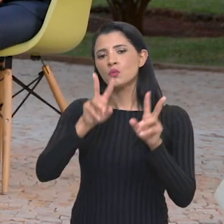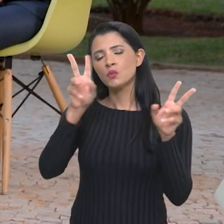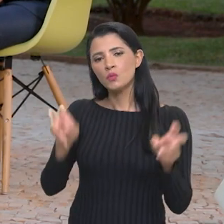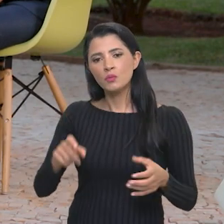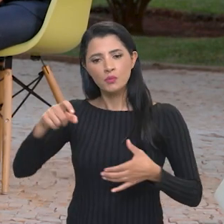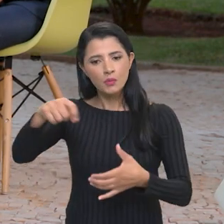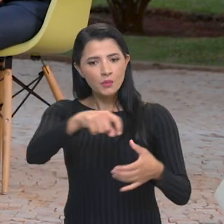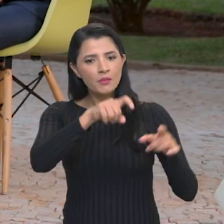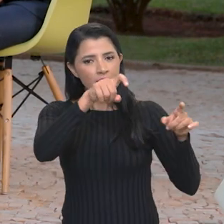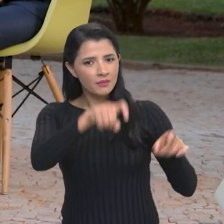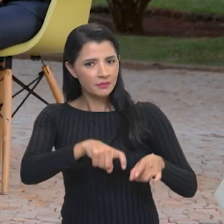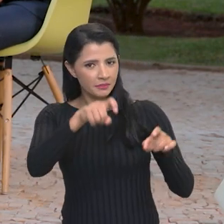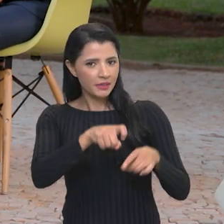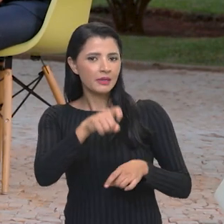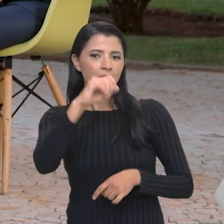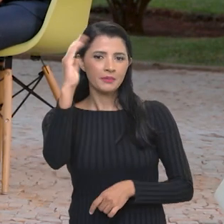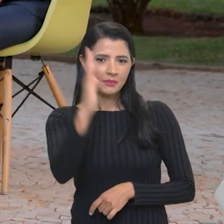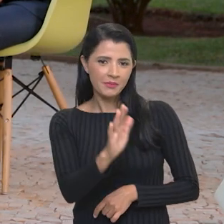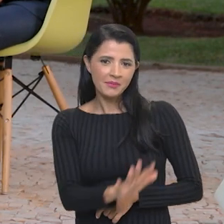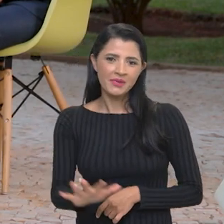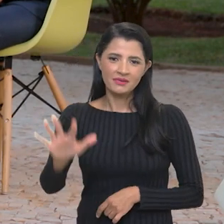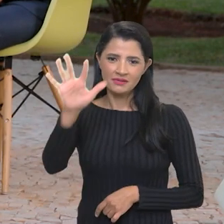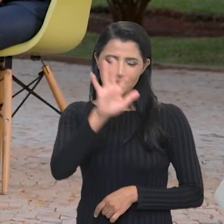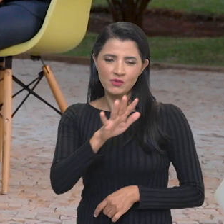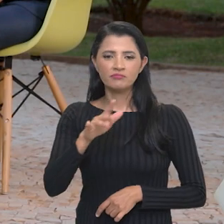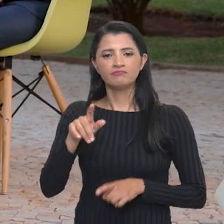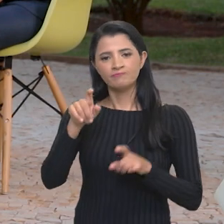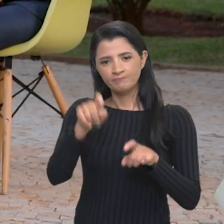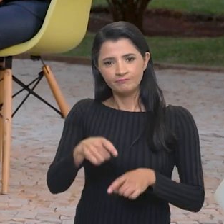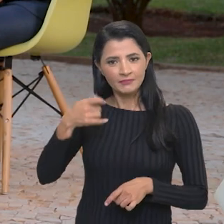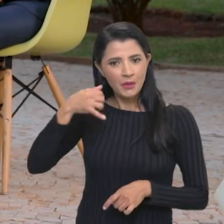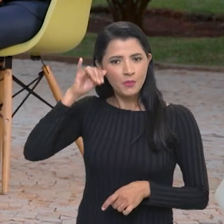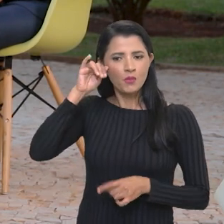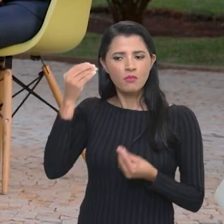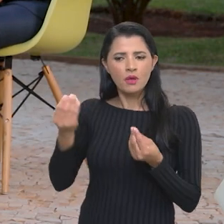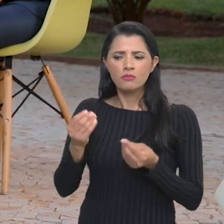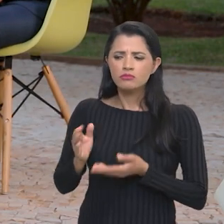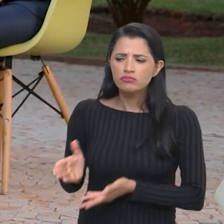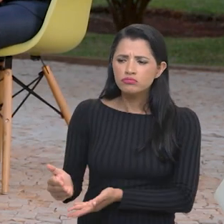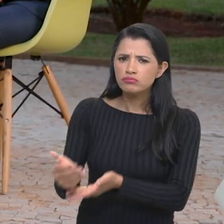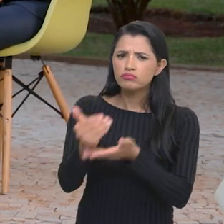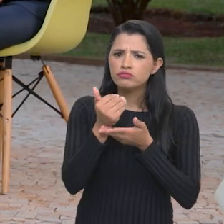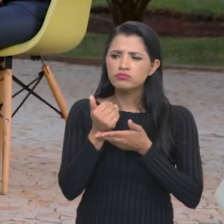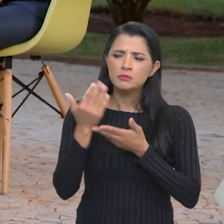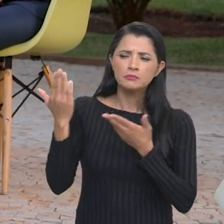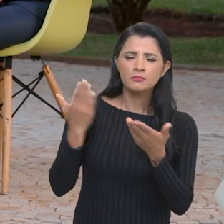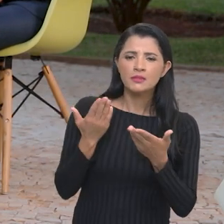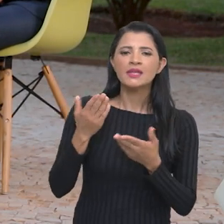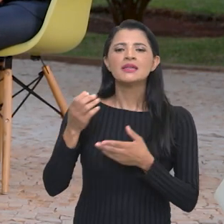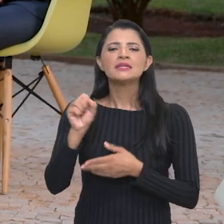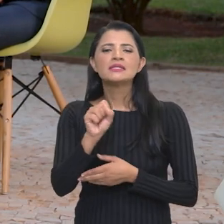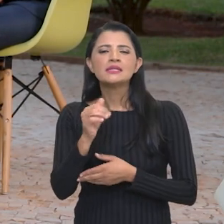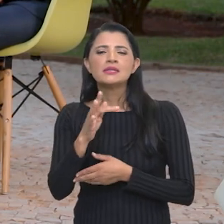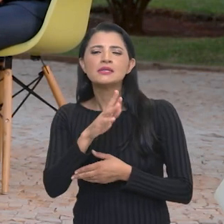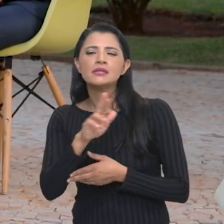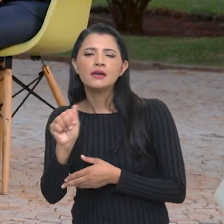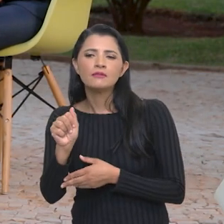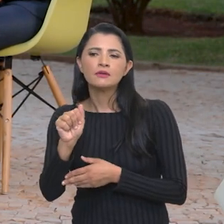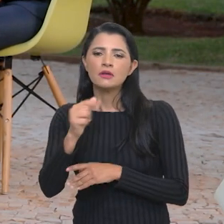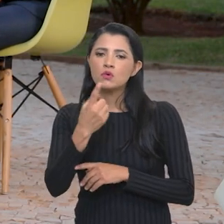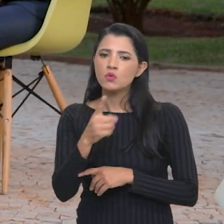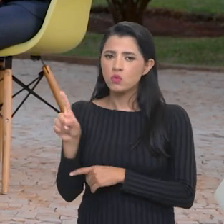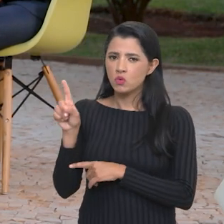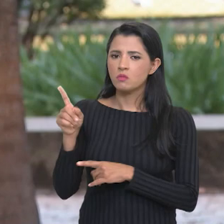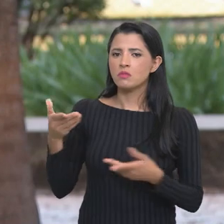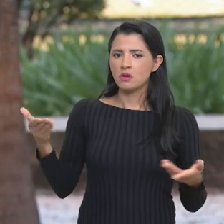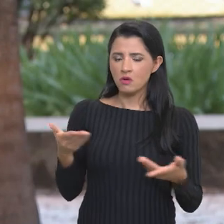atualizadas sobre a produção agrícola nacional, agropecuária nacional, por meio desses levantamentos e previsões de safras.